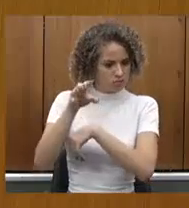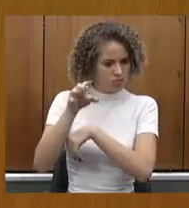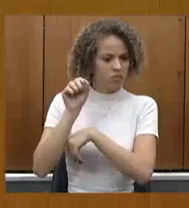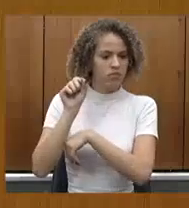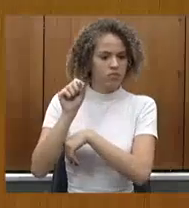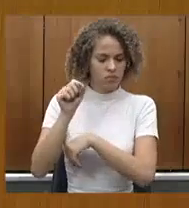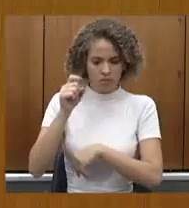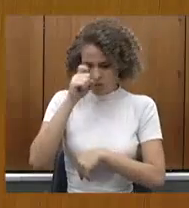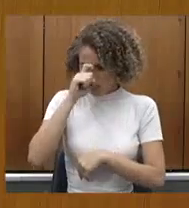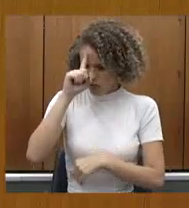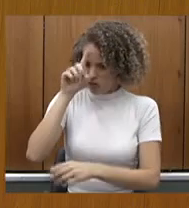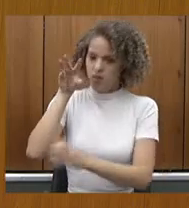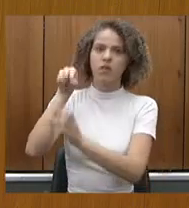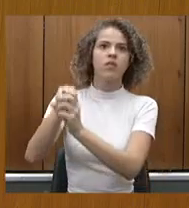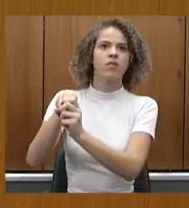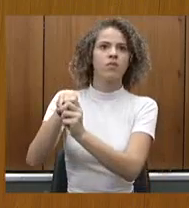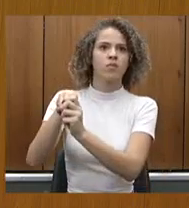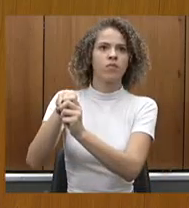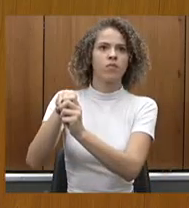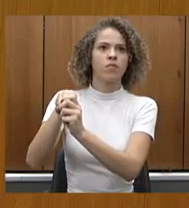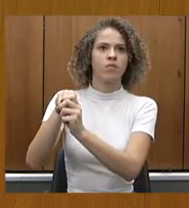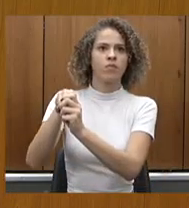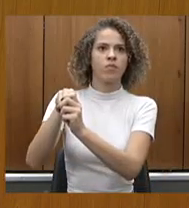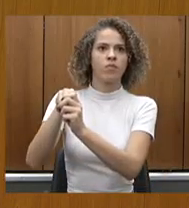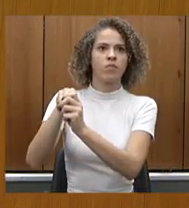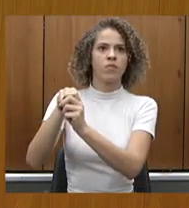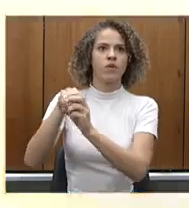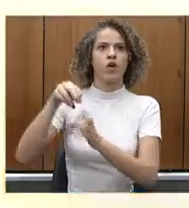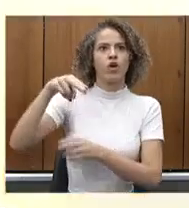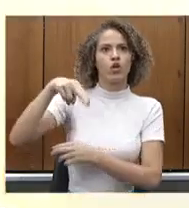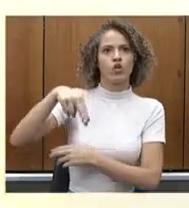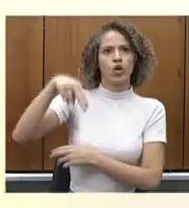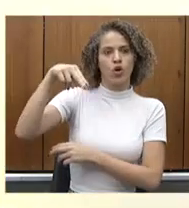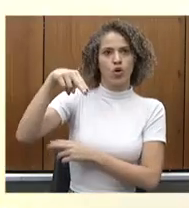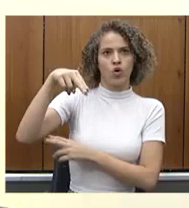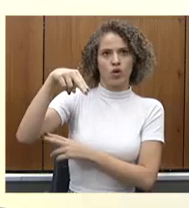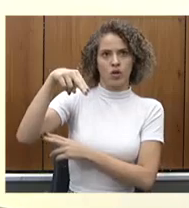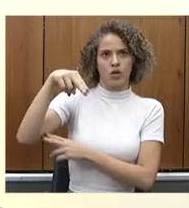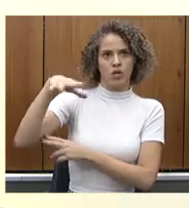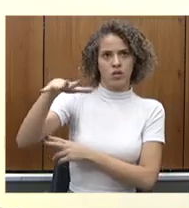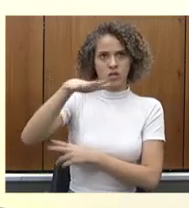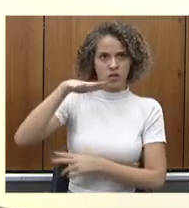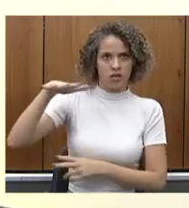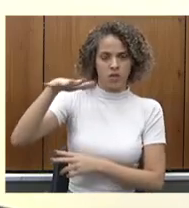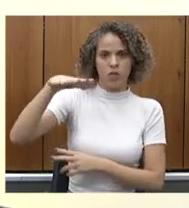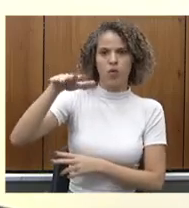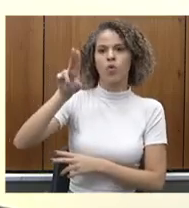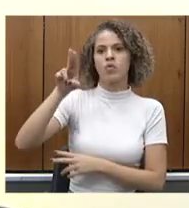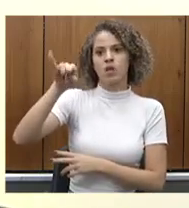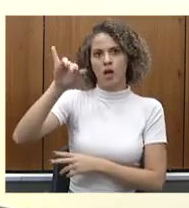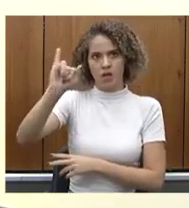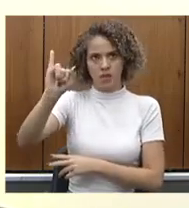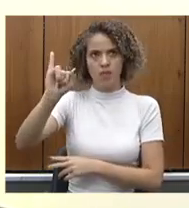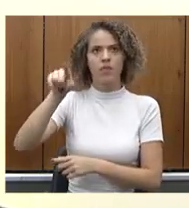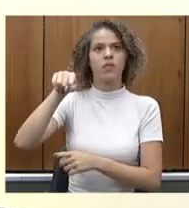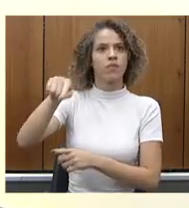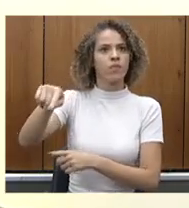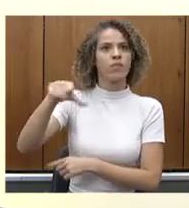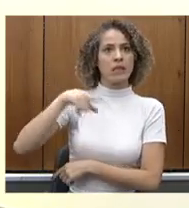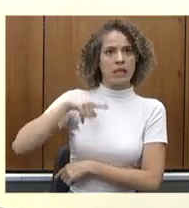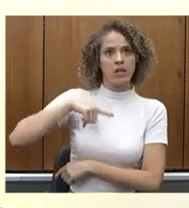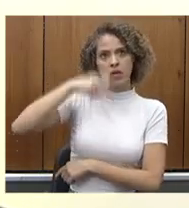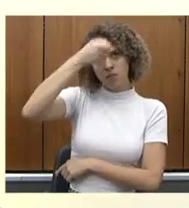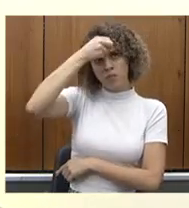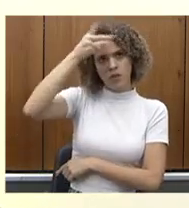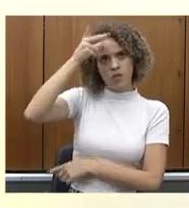dos hospitais, sobre o Hospital Regional do Noroeste Mineiro, em Unaí, em que pé está a pactuação com a Prefeitura,